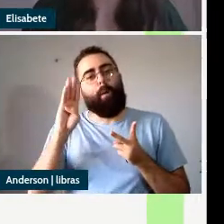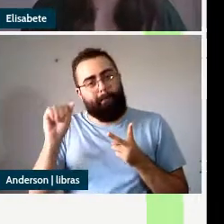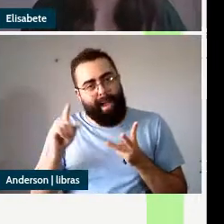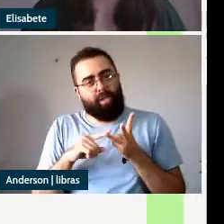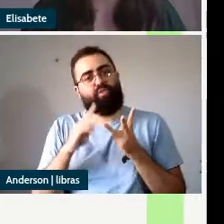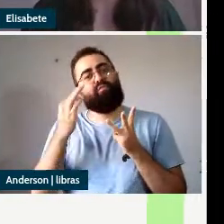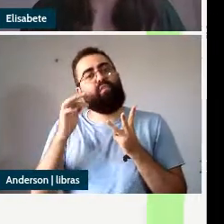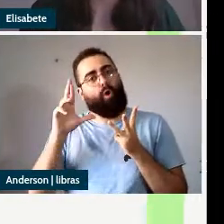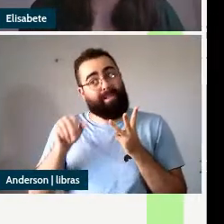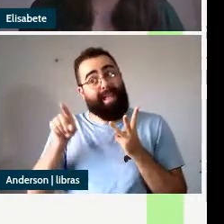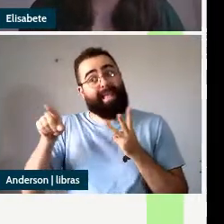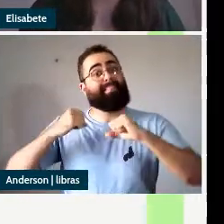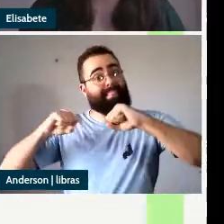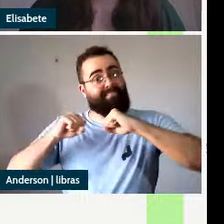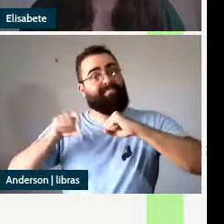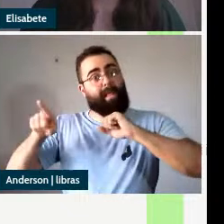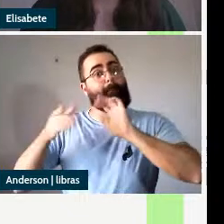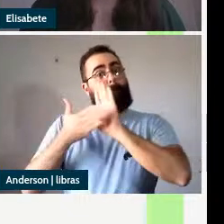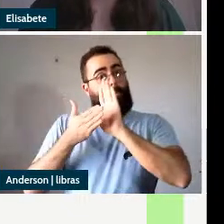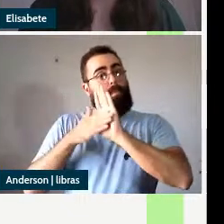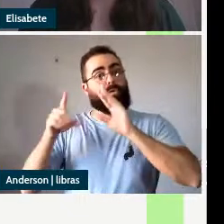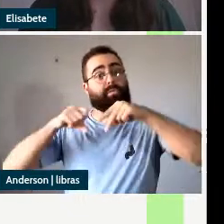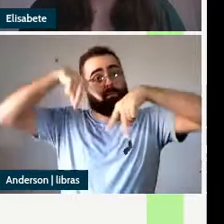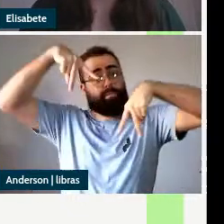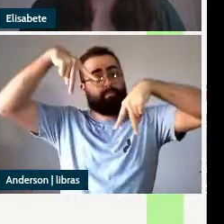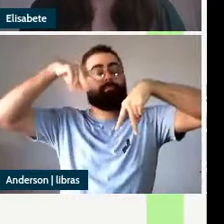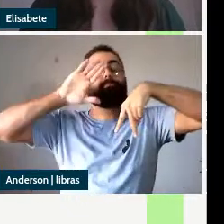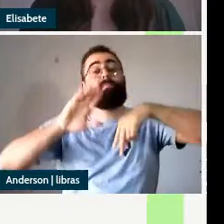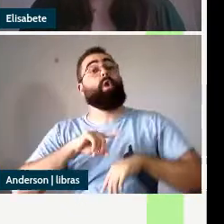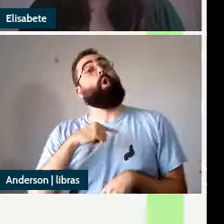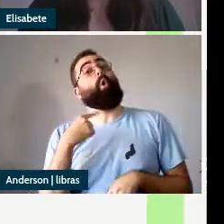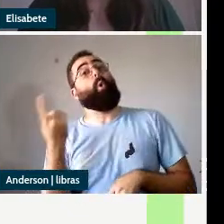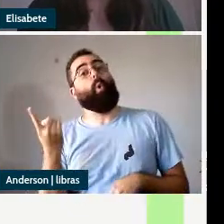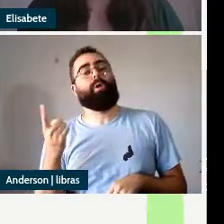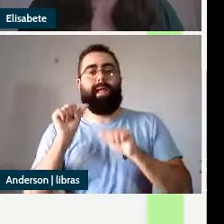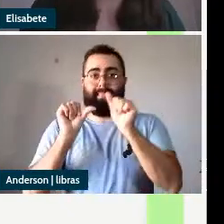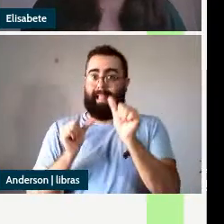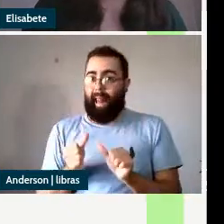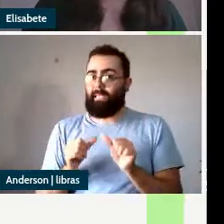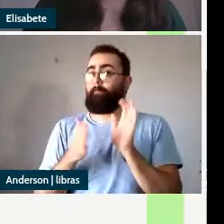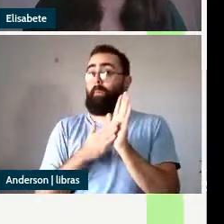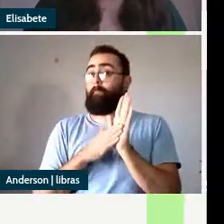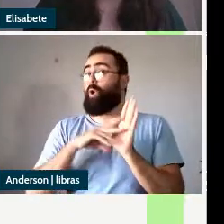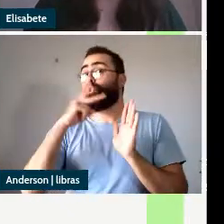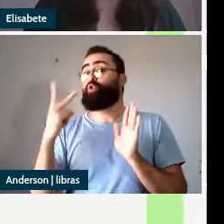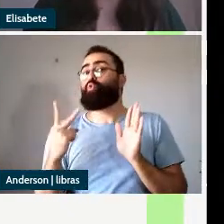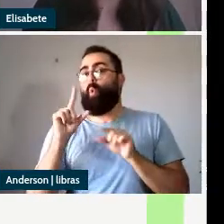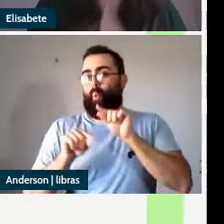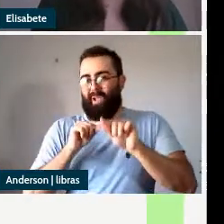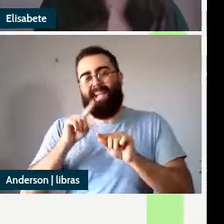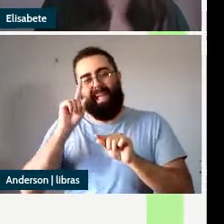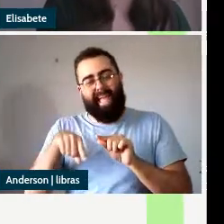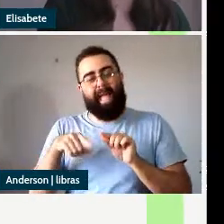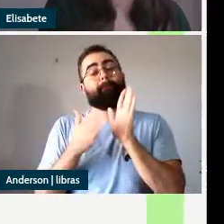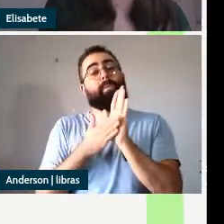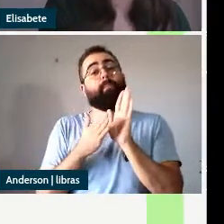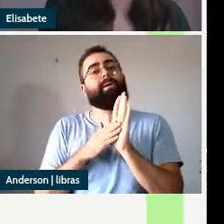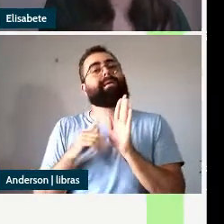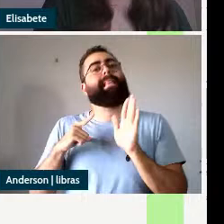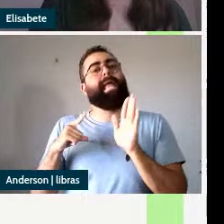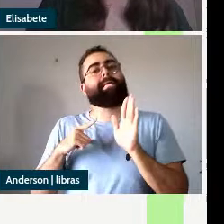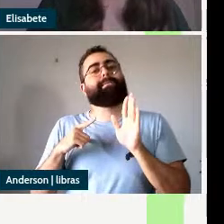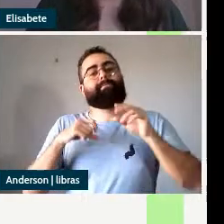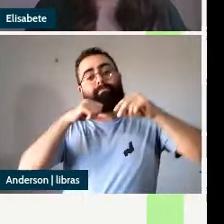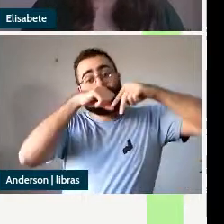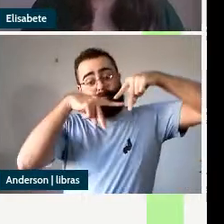possibilidade de análise é supor que nessas construções ocorre a formação de uma small clause de uma minioração